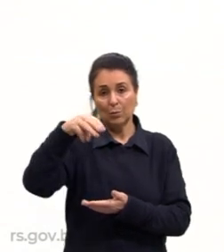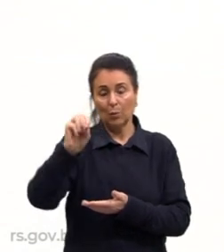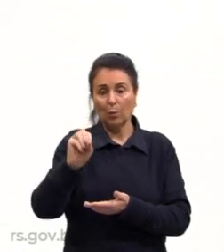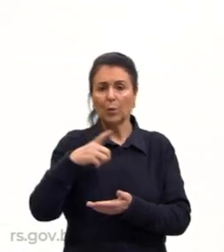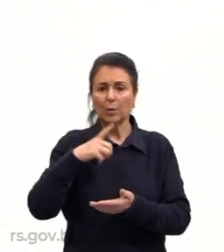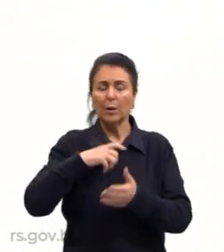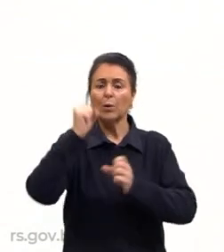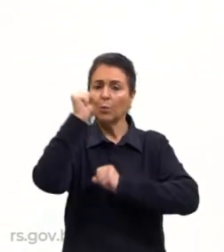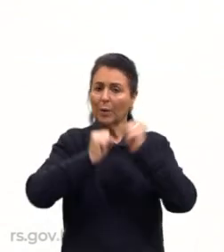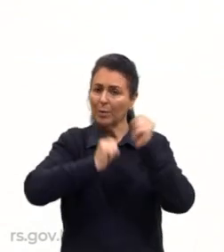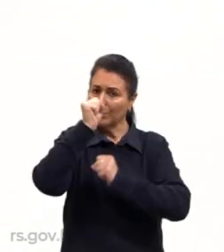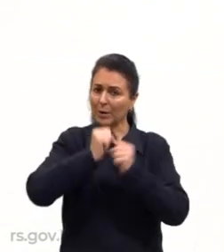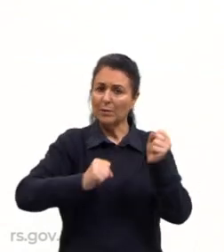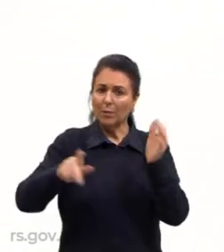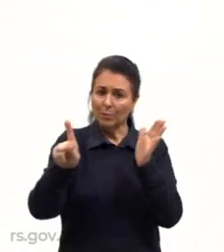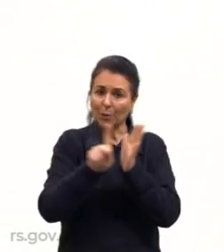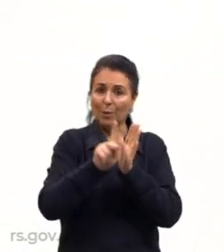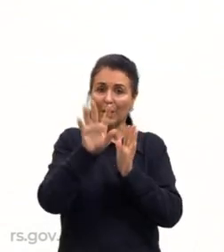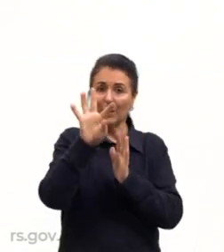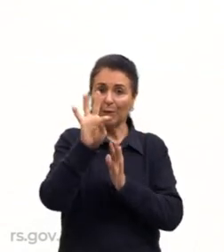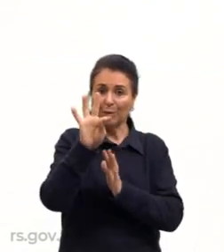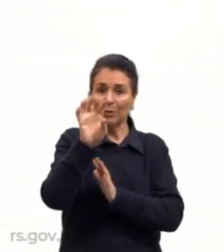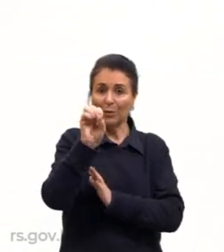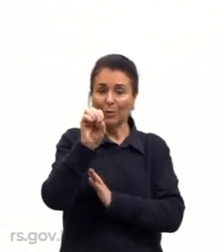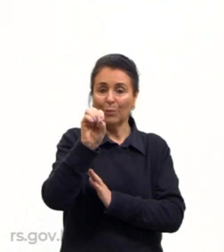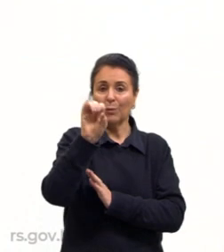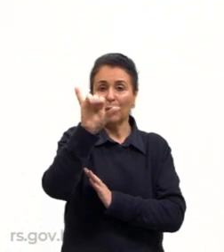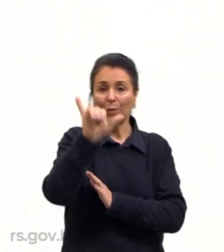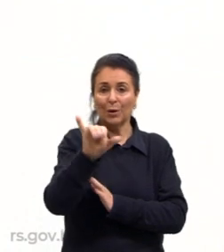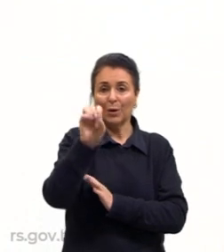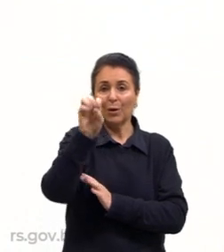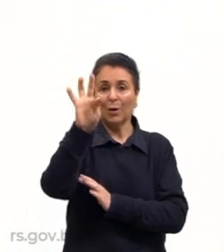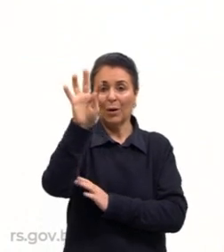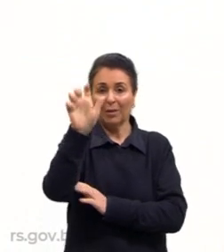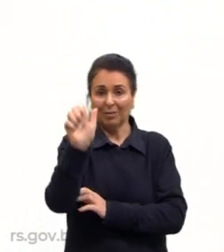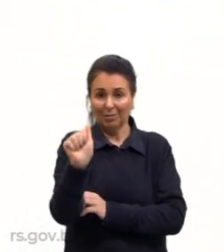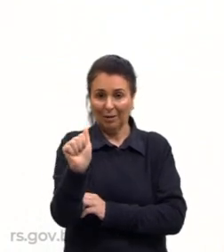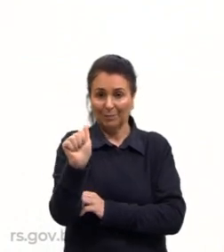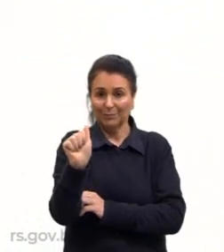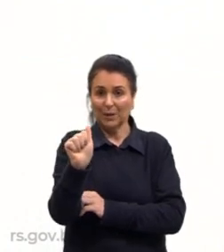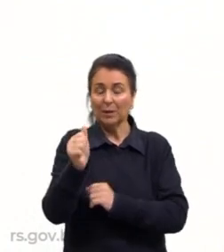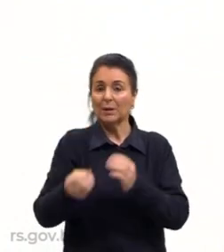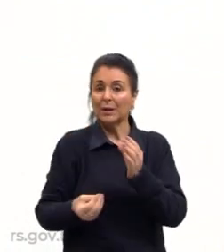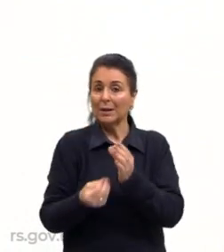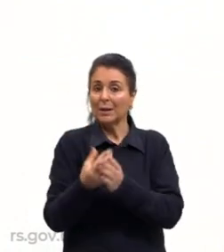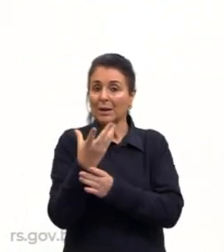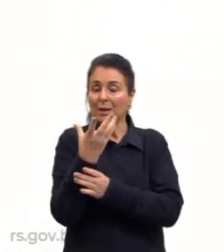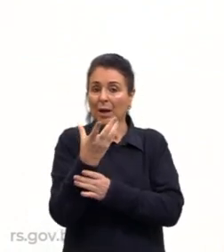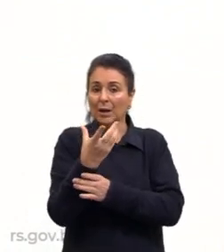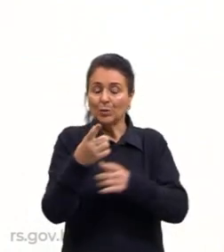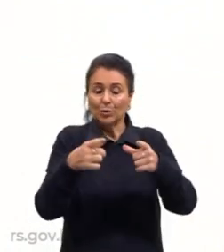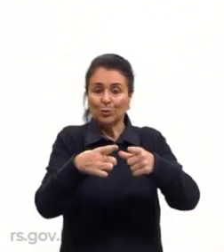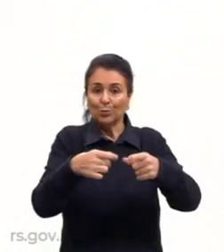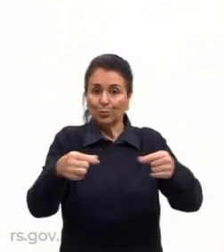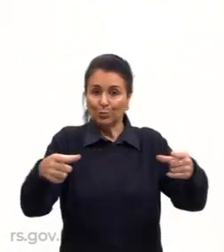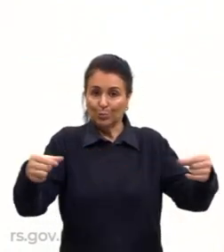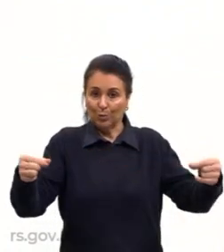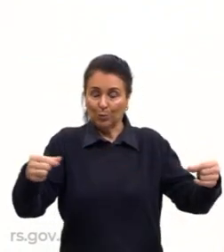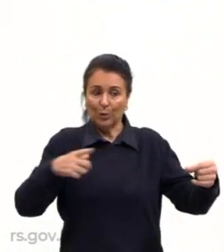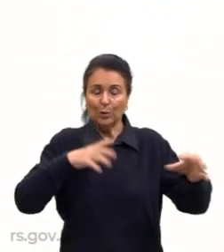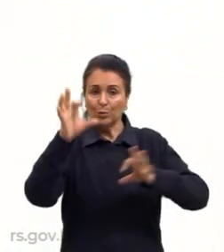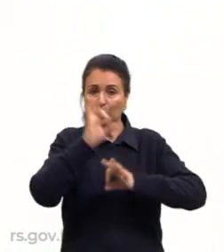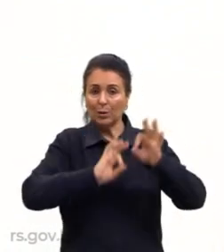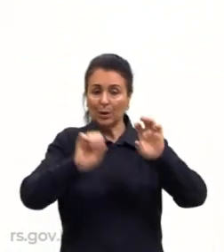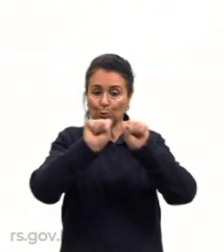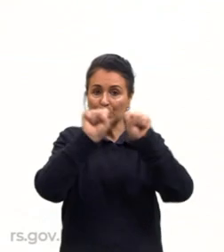pensa diferente, né? O sistema, então, nipônico de produção, né? Então, os criadores analisaram o sistema dessa